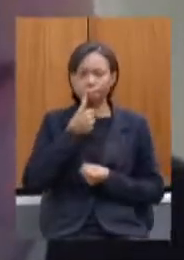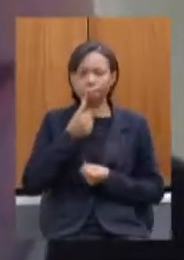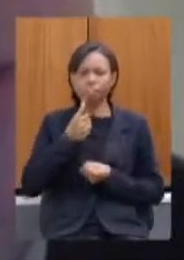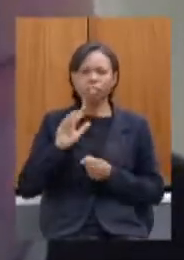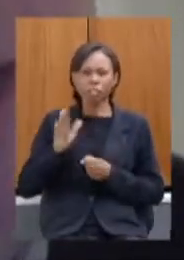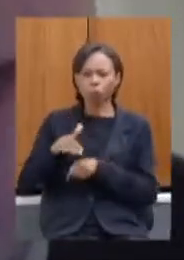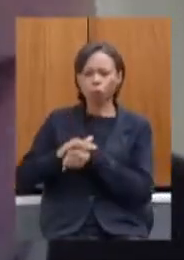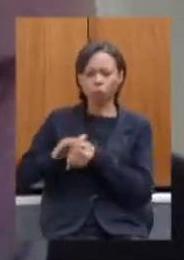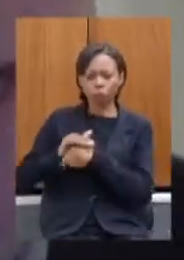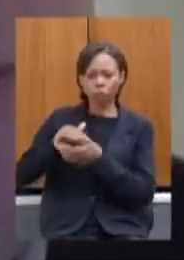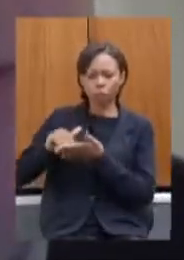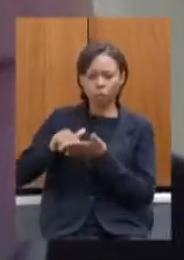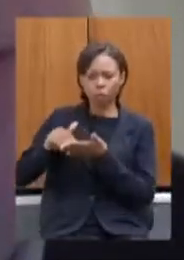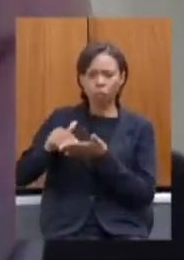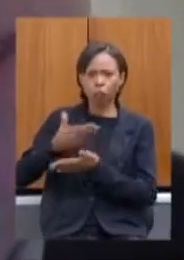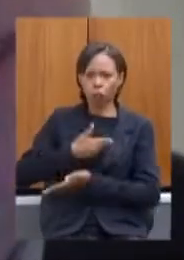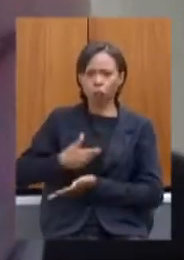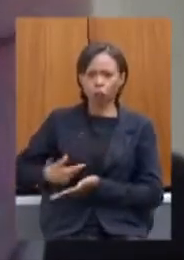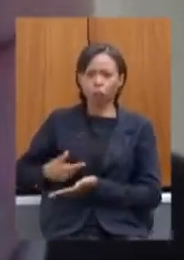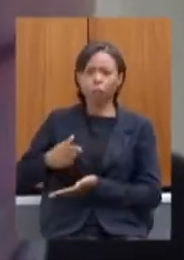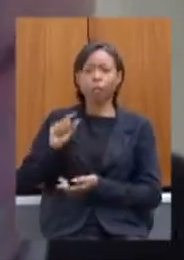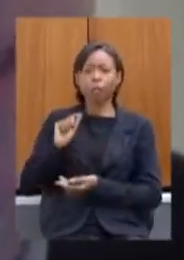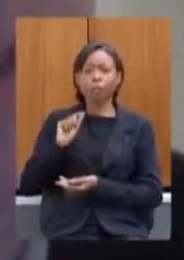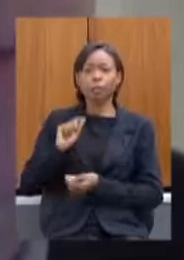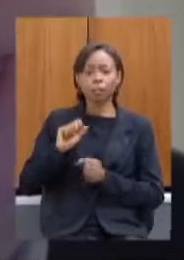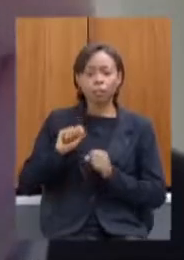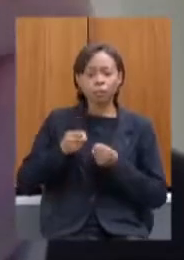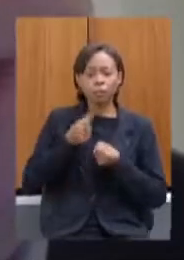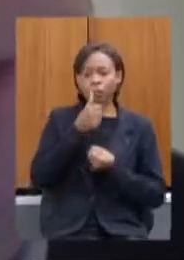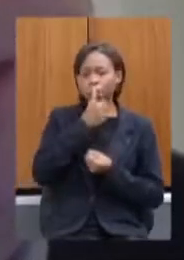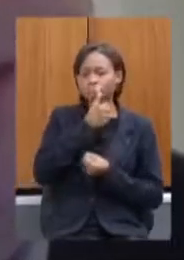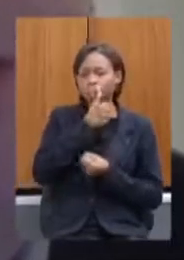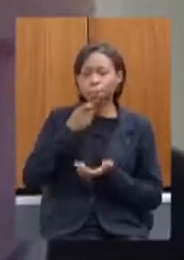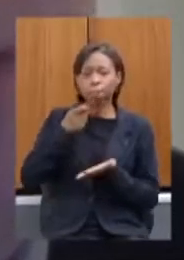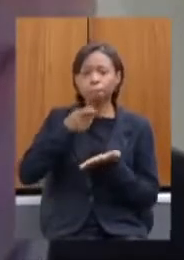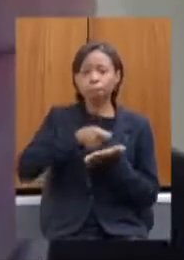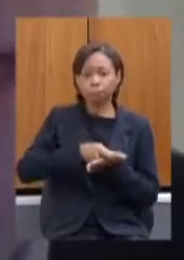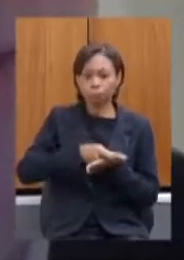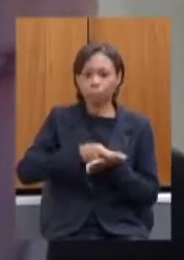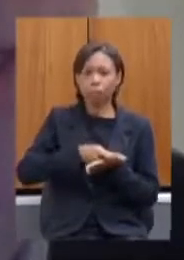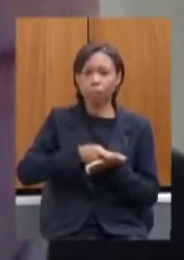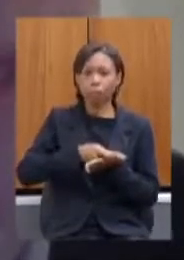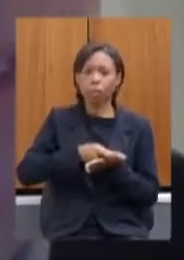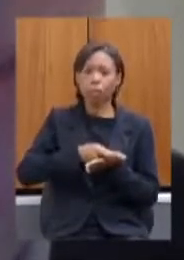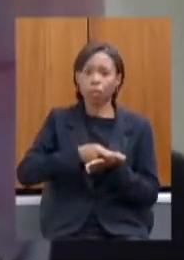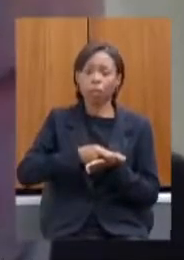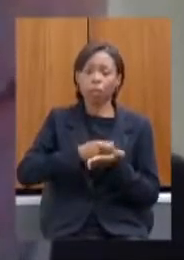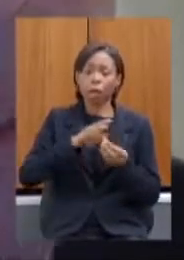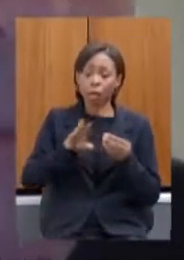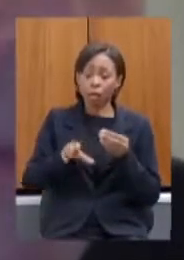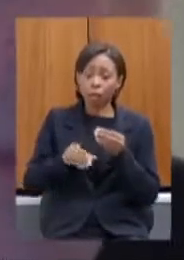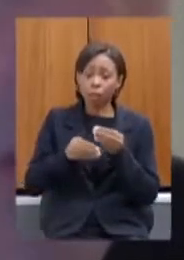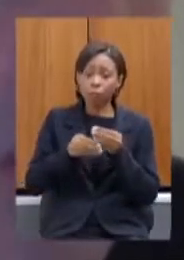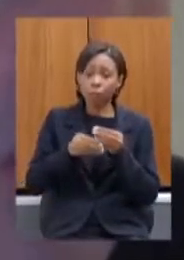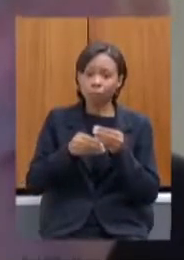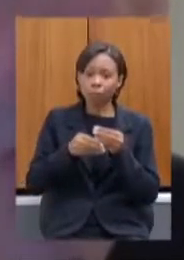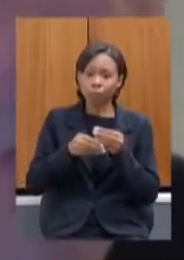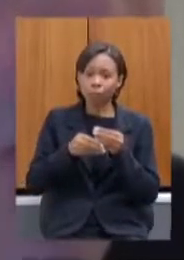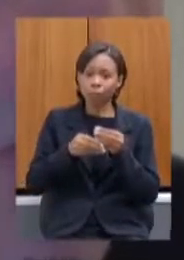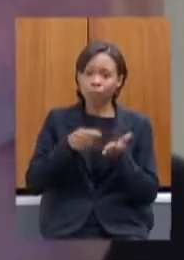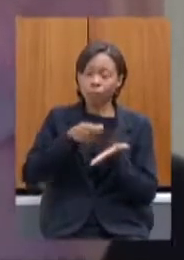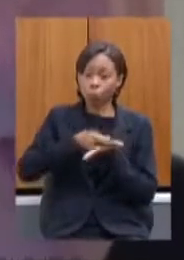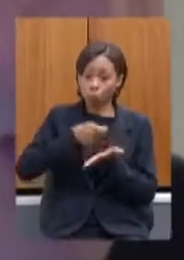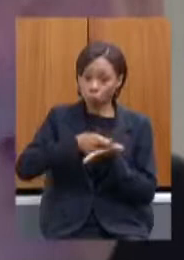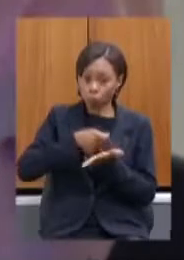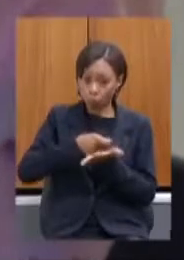para pagarmos já que está recomeçando o pagamento de emendas impositivas de